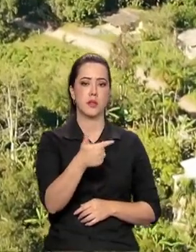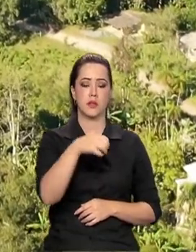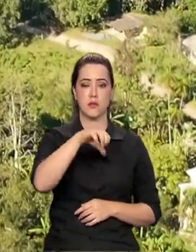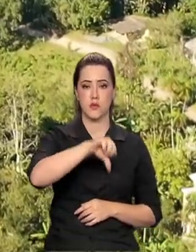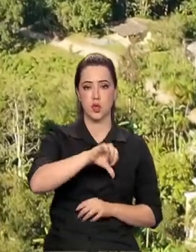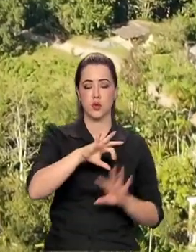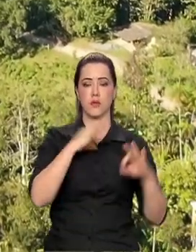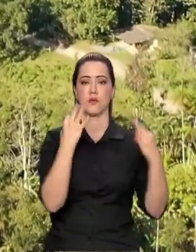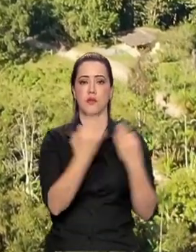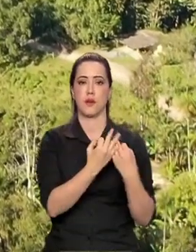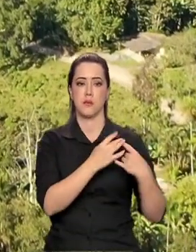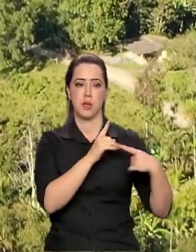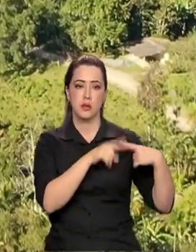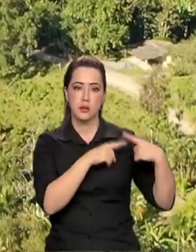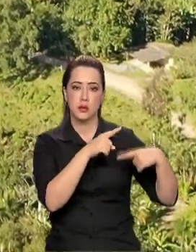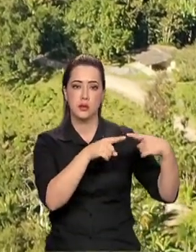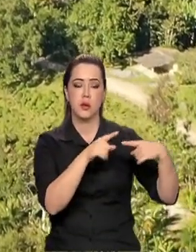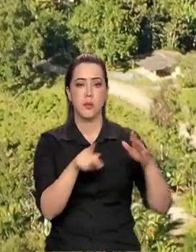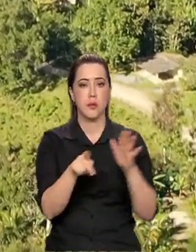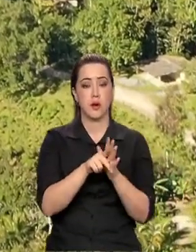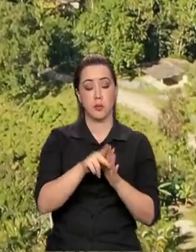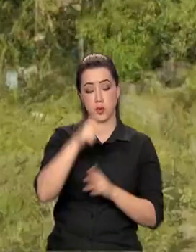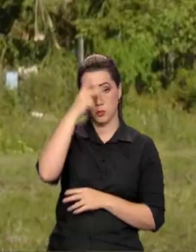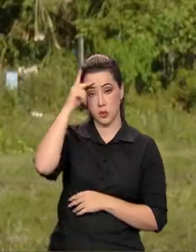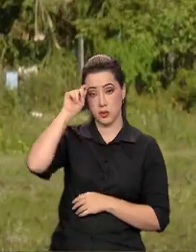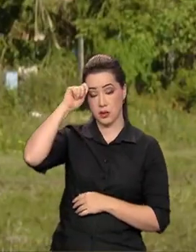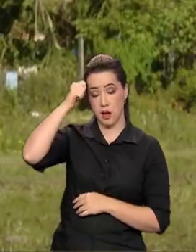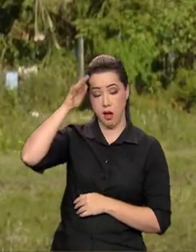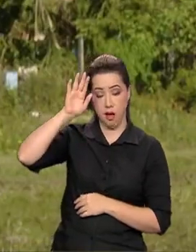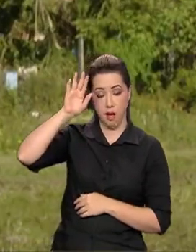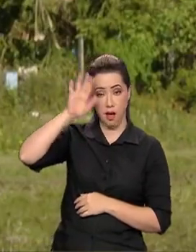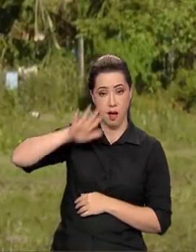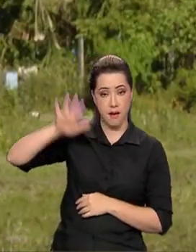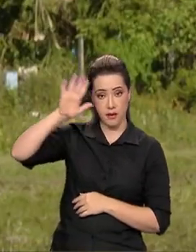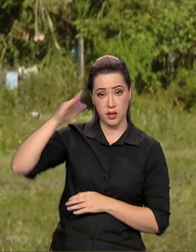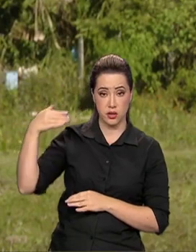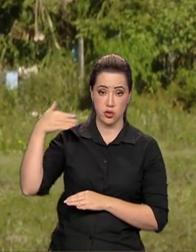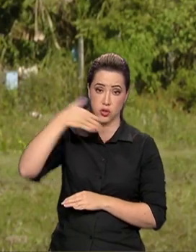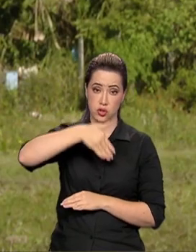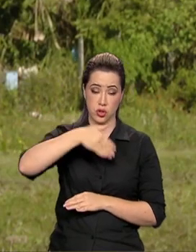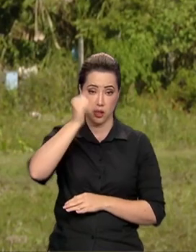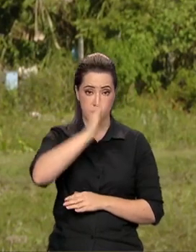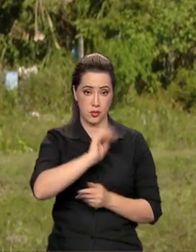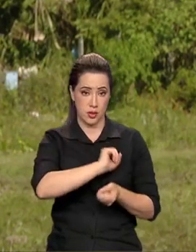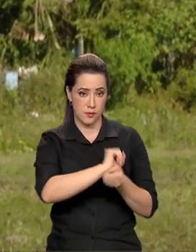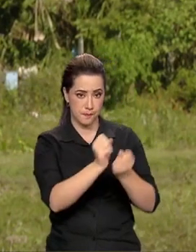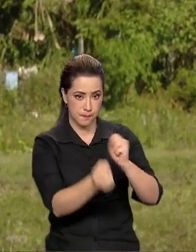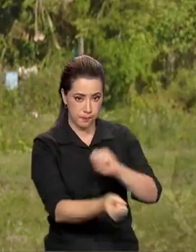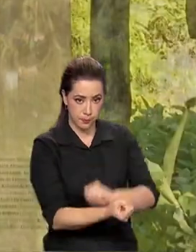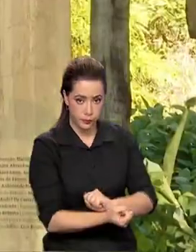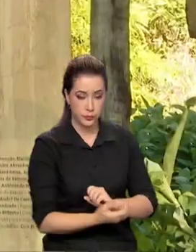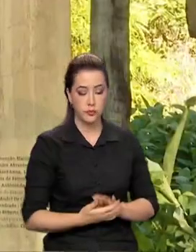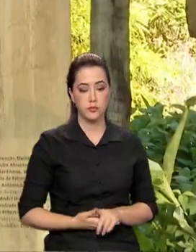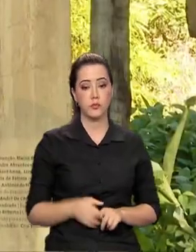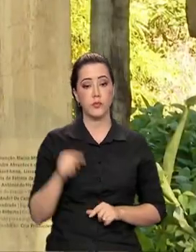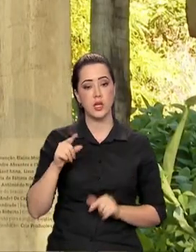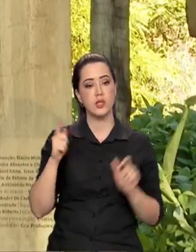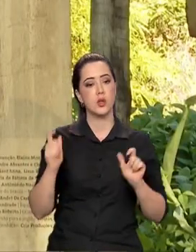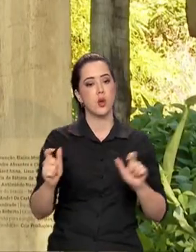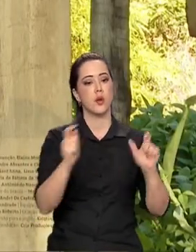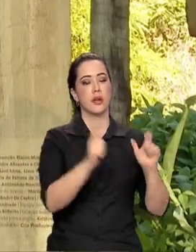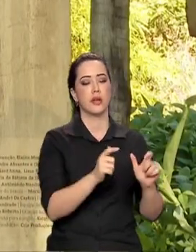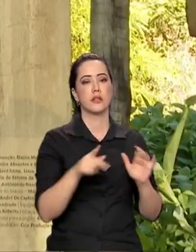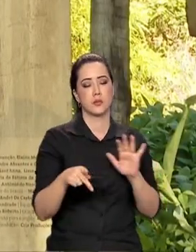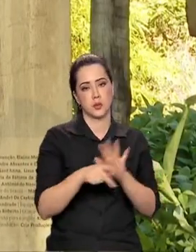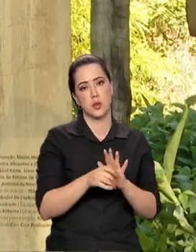descendentes de africanos escravizados. O Bracuí é um dos tantos territórios espalhados pelo Brasil